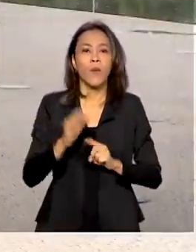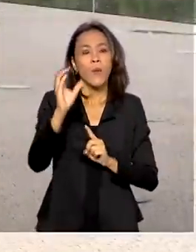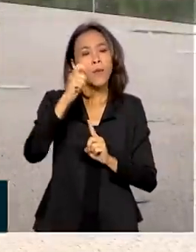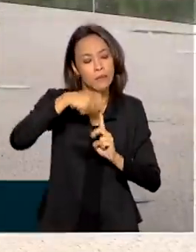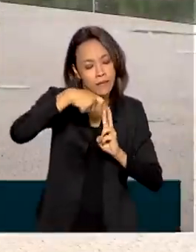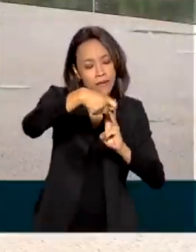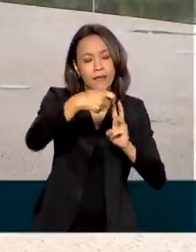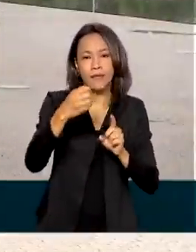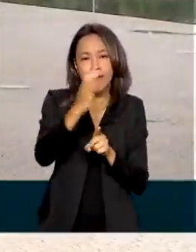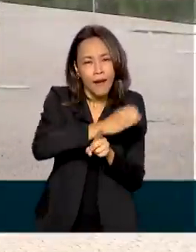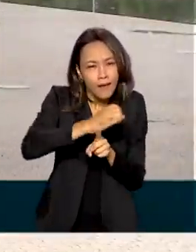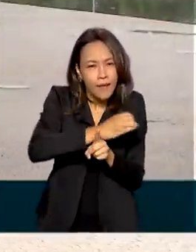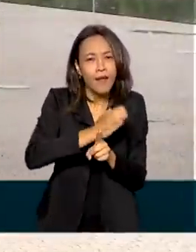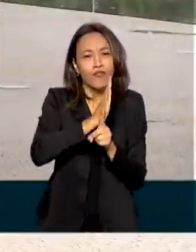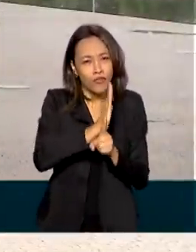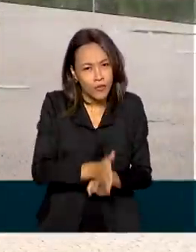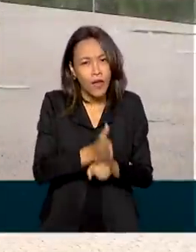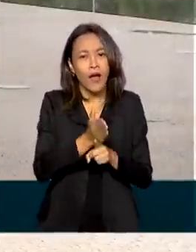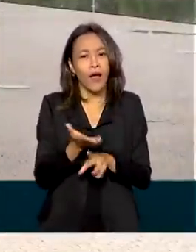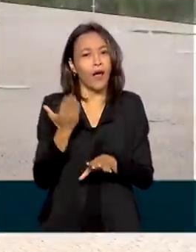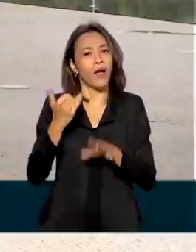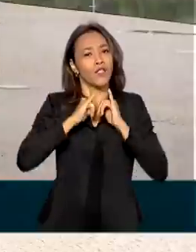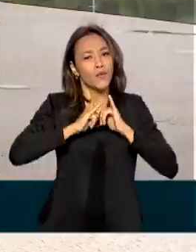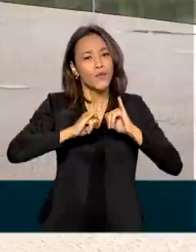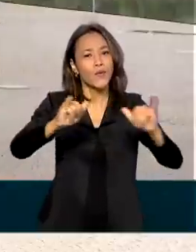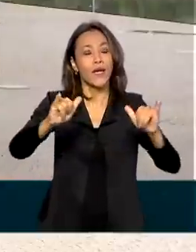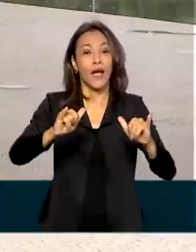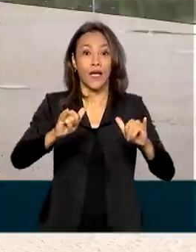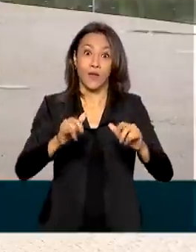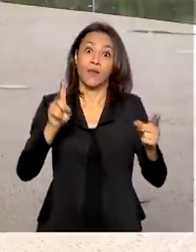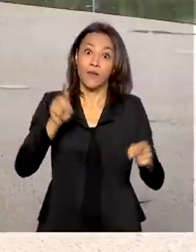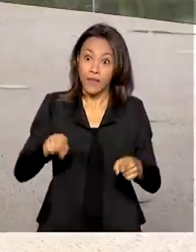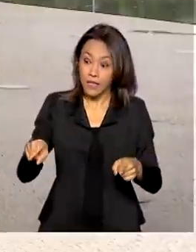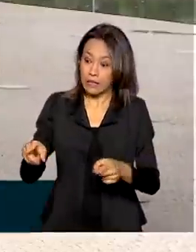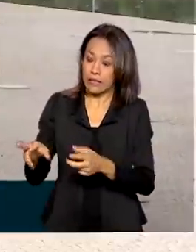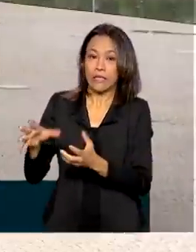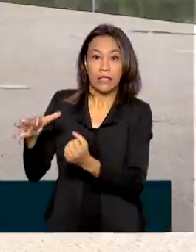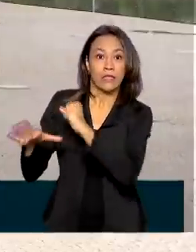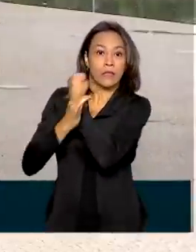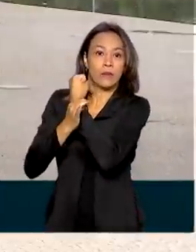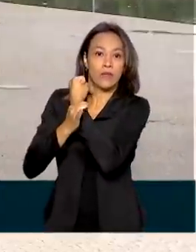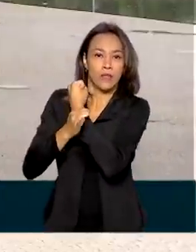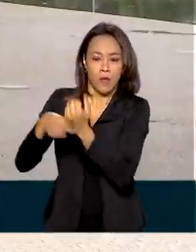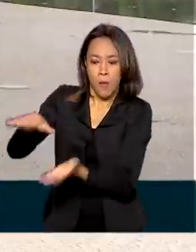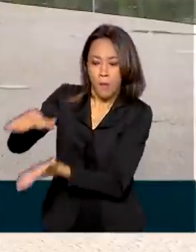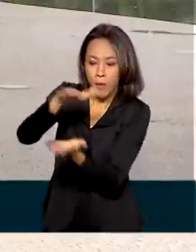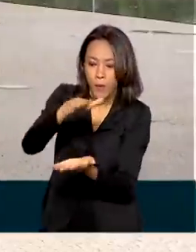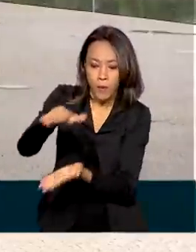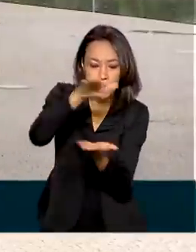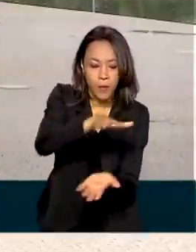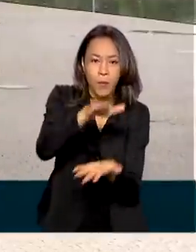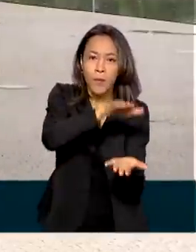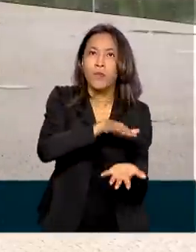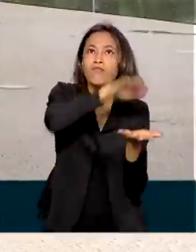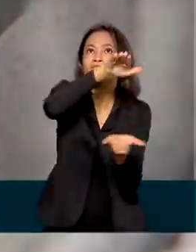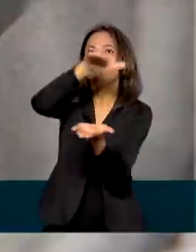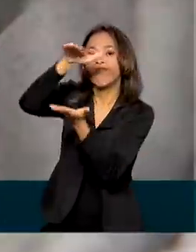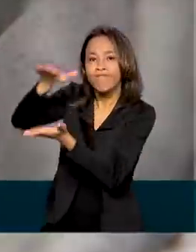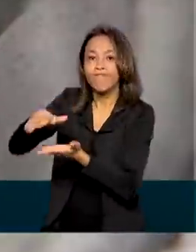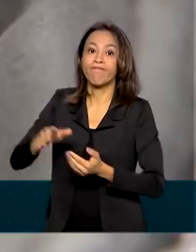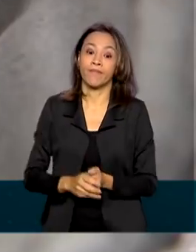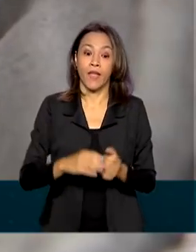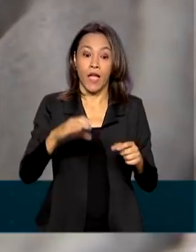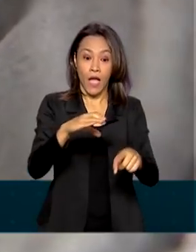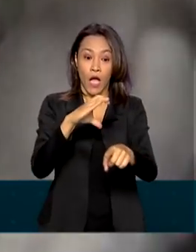distribuição das doses foi divulgado conforme as quantidades já garantidas pelo Ministério da Saúde. No caso da Coronavac, serão